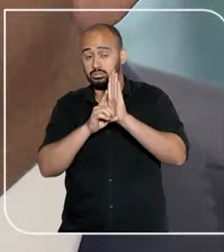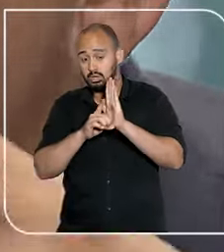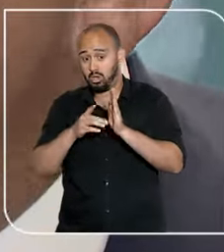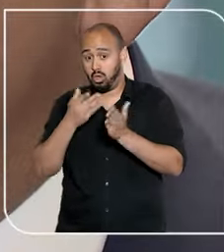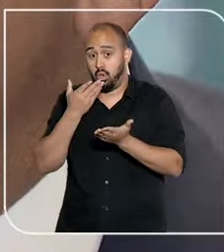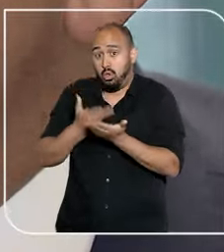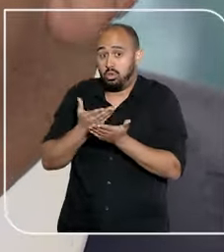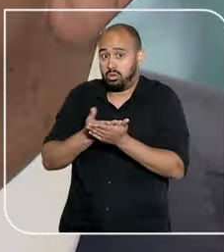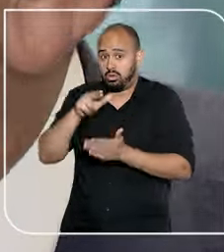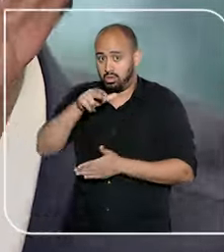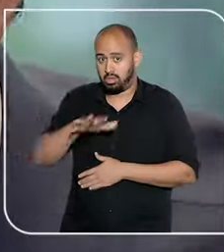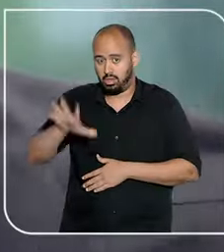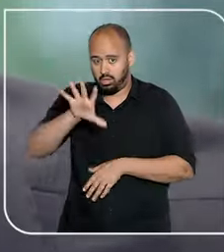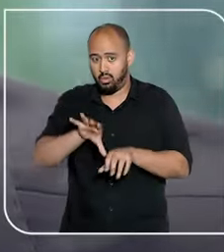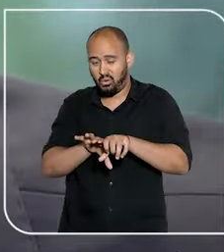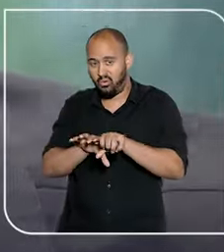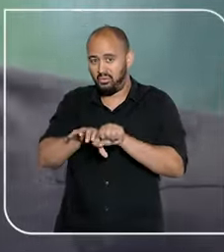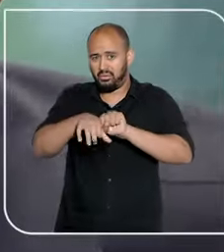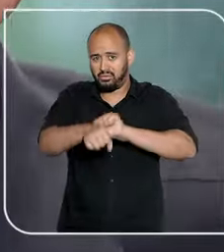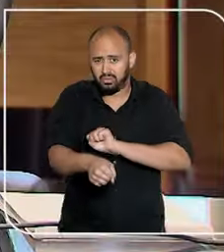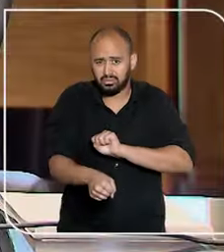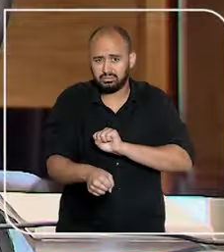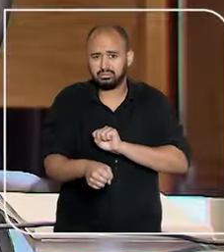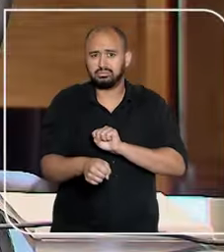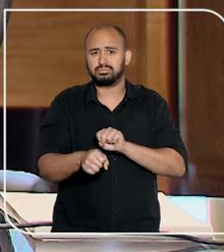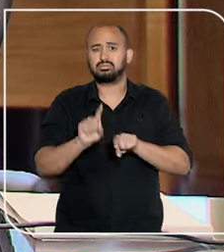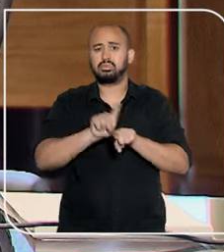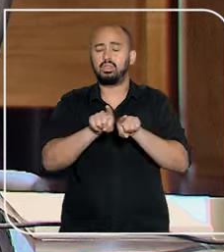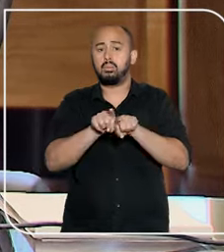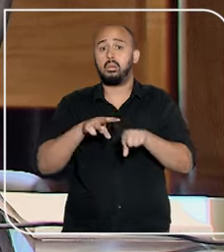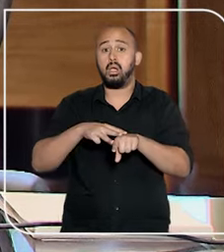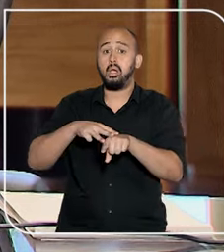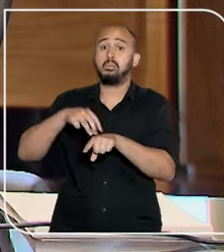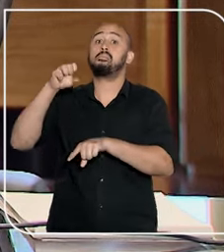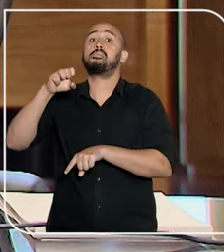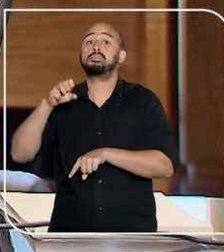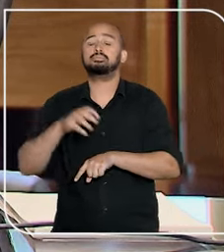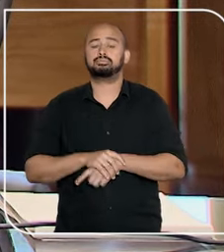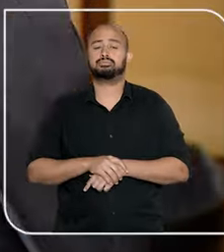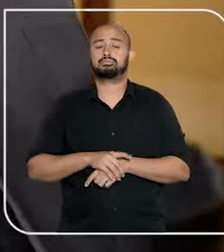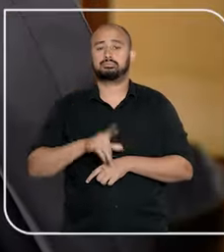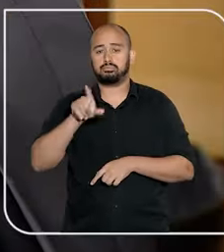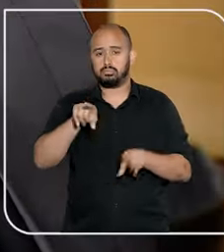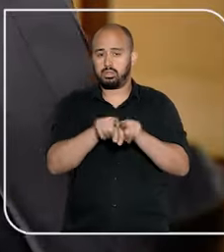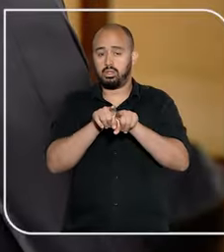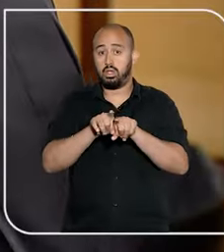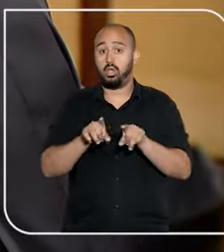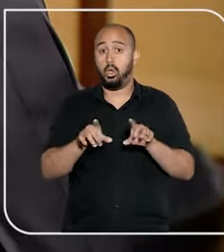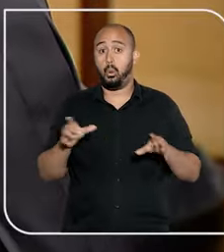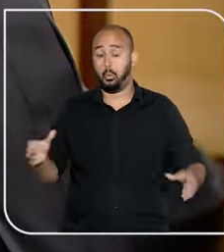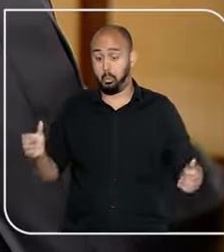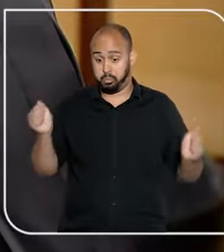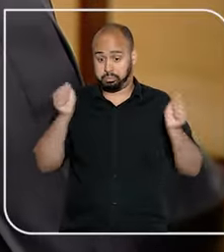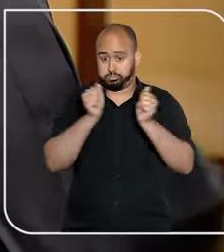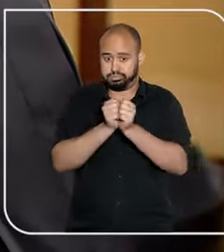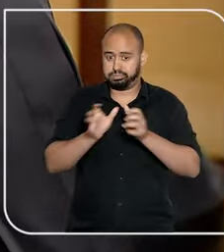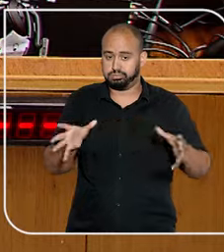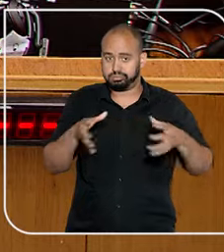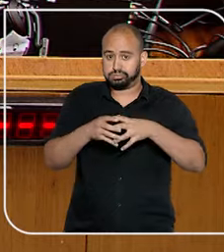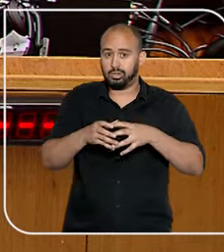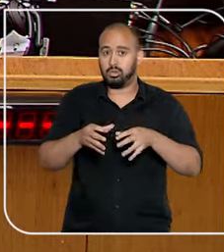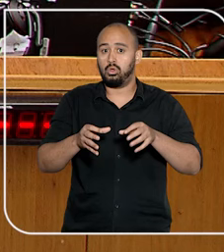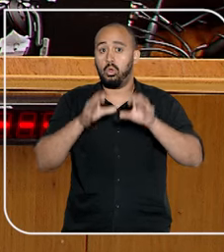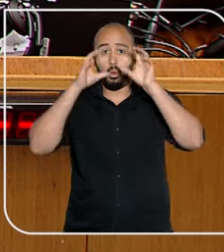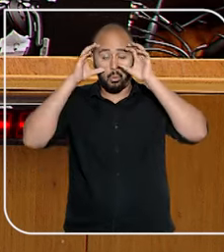atual diretor-geral da Escola Nacional de Formação e Aperfeiçoamento de Magistrados, além de integrar a Corte Especial.